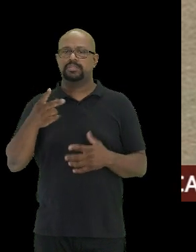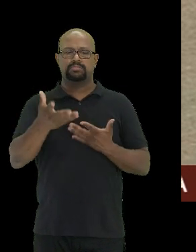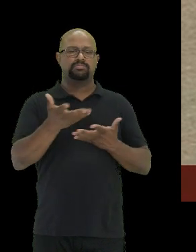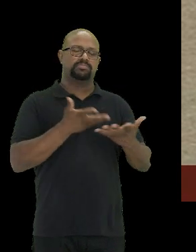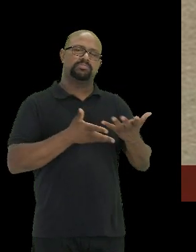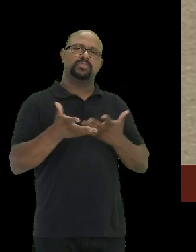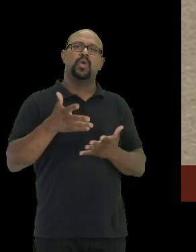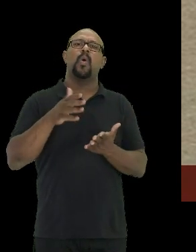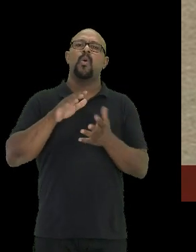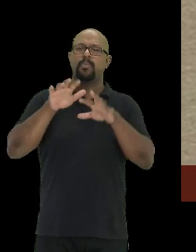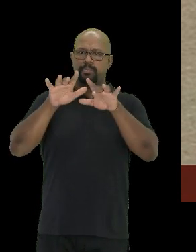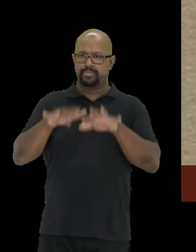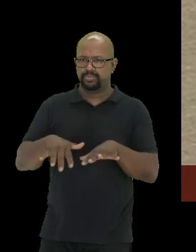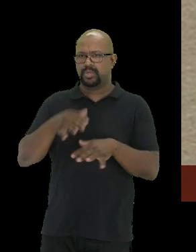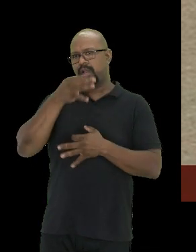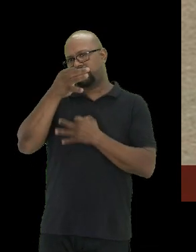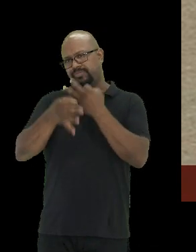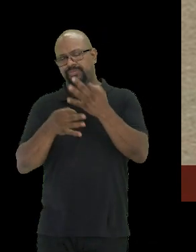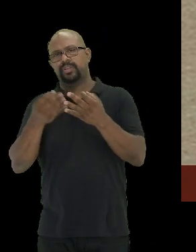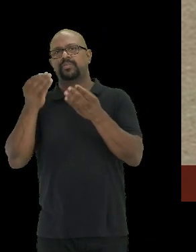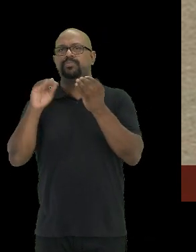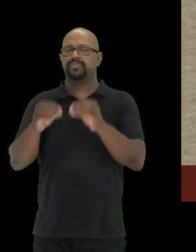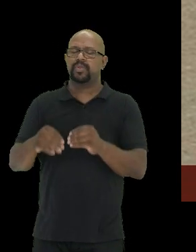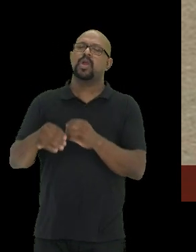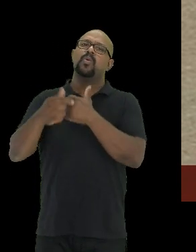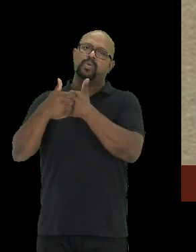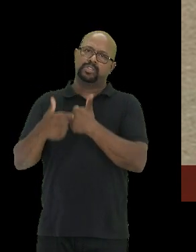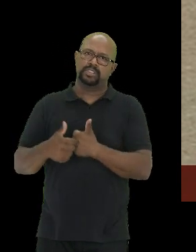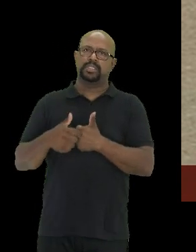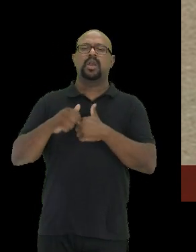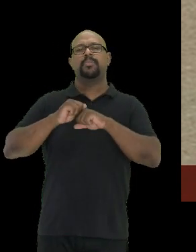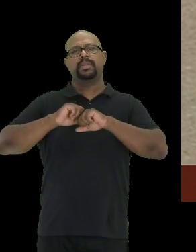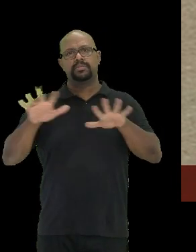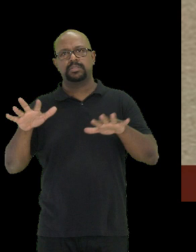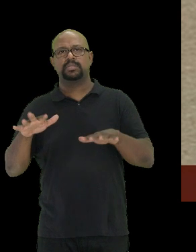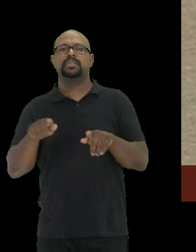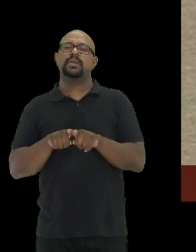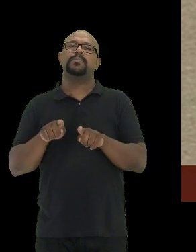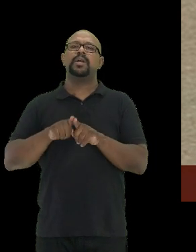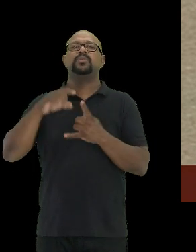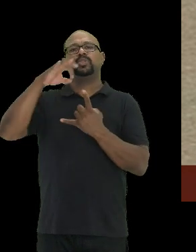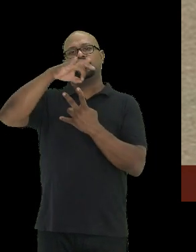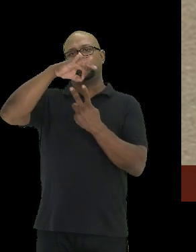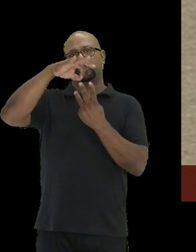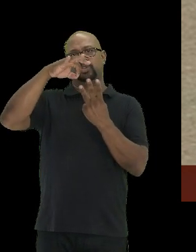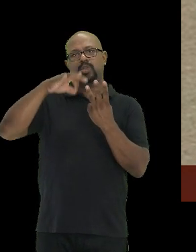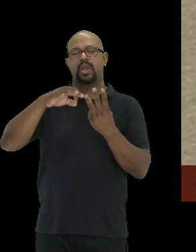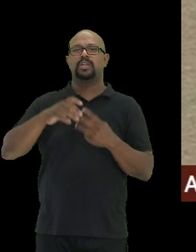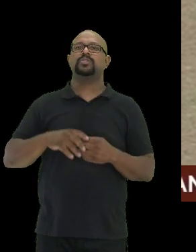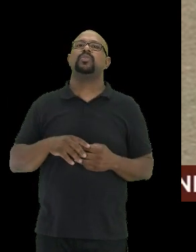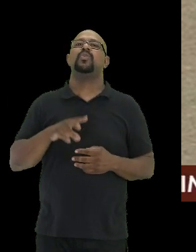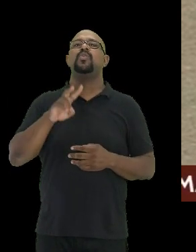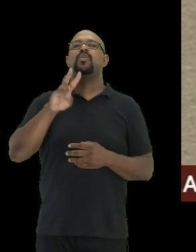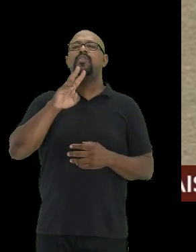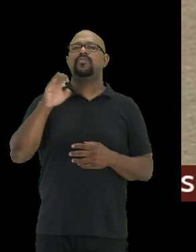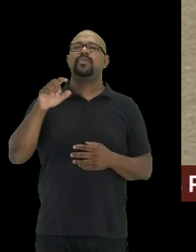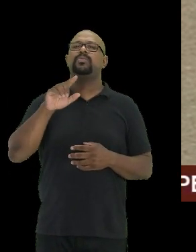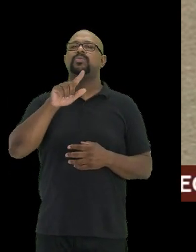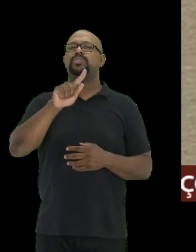com publicações, curtidas, comentários, compartilhamentos e também dos stories. Os vídeos do IGTV foram